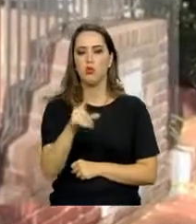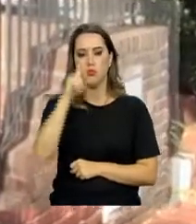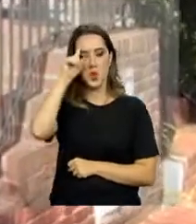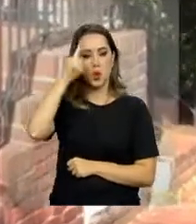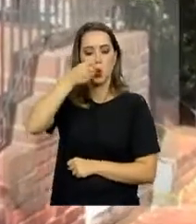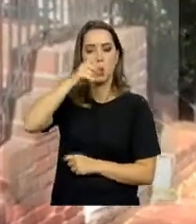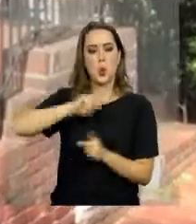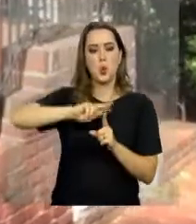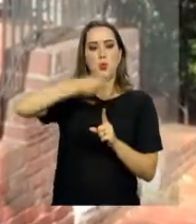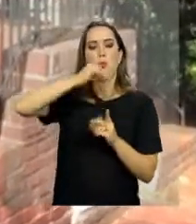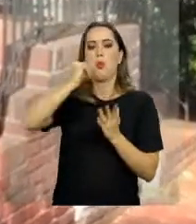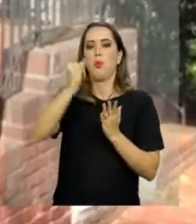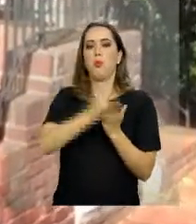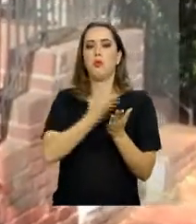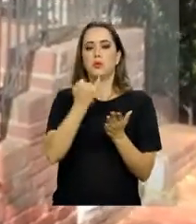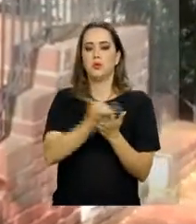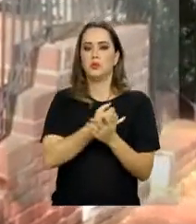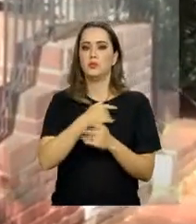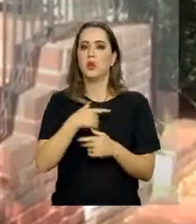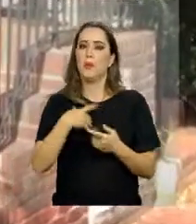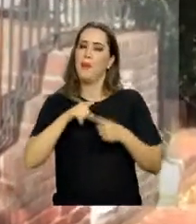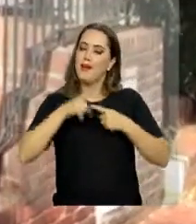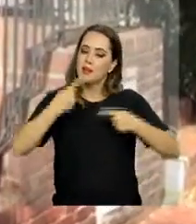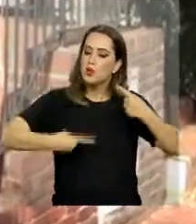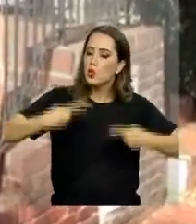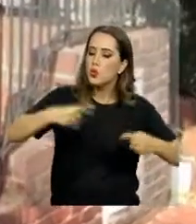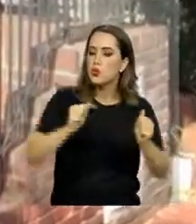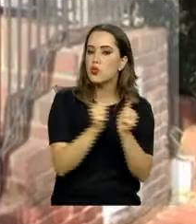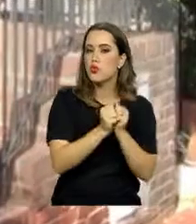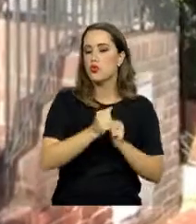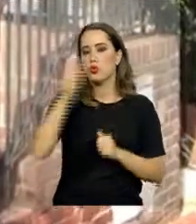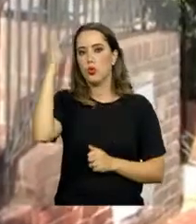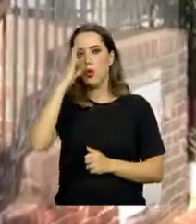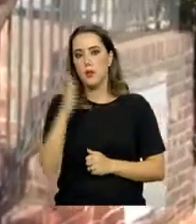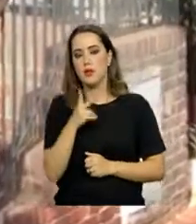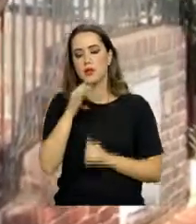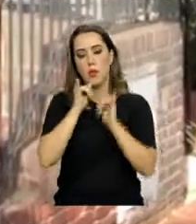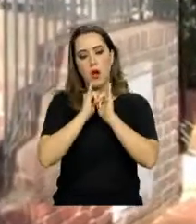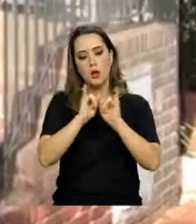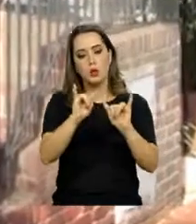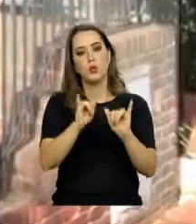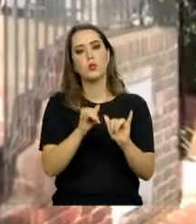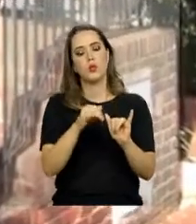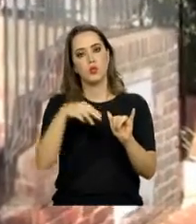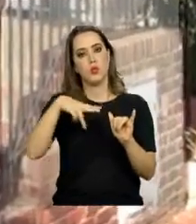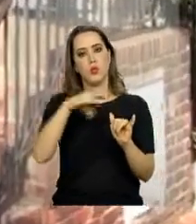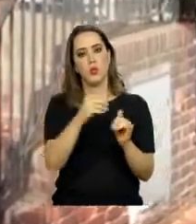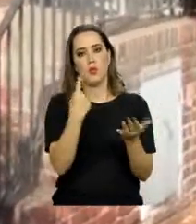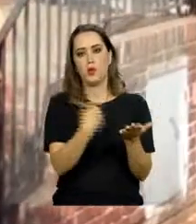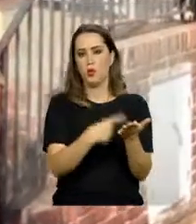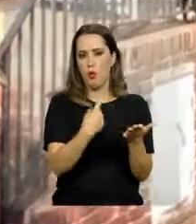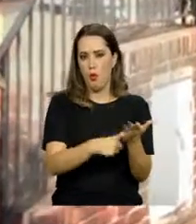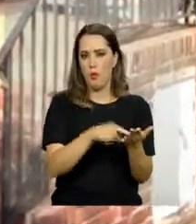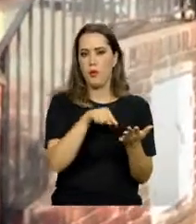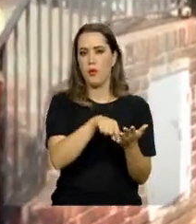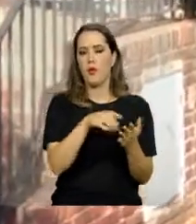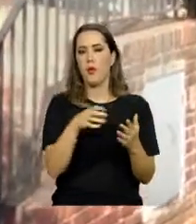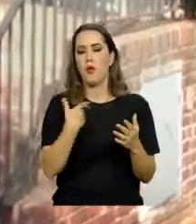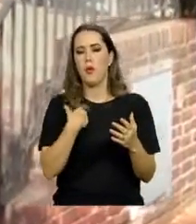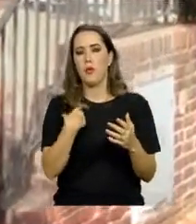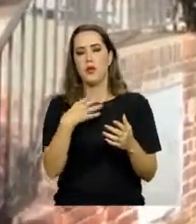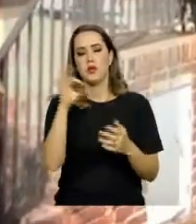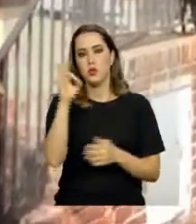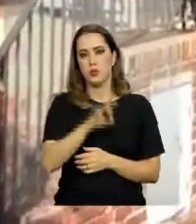parceiros comerciais. Depois de negociações com o Brasil, o país anunciou em maio um acordo para um sistema de imposição de cotas